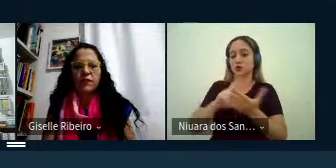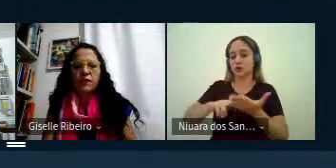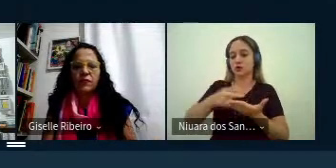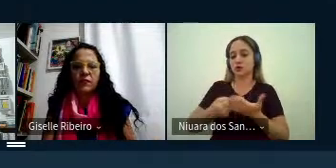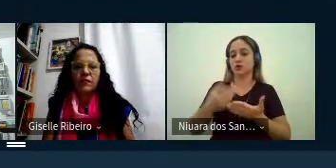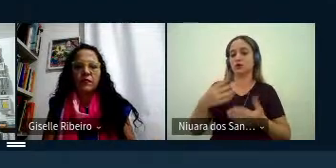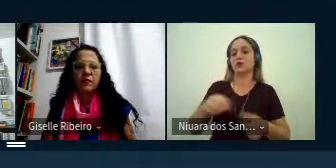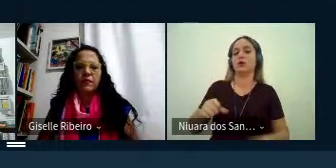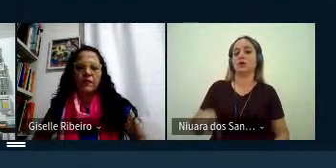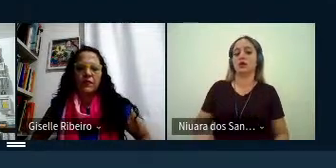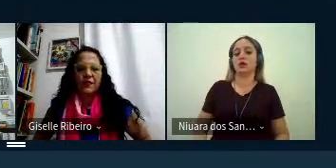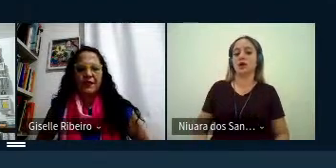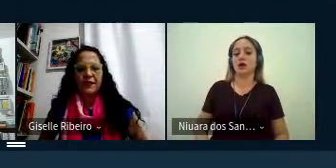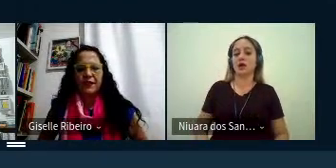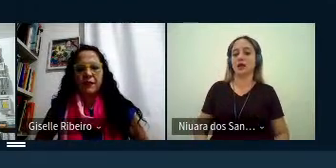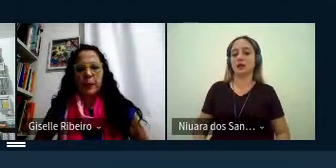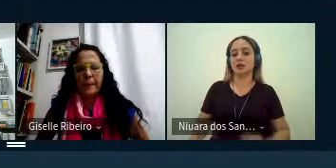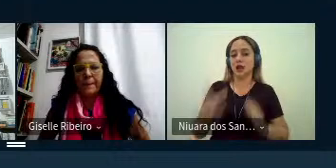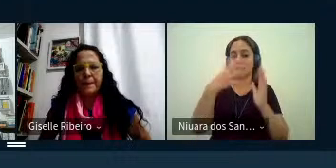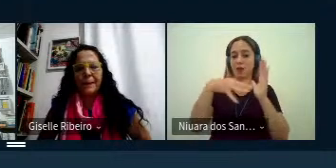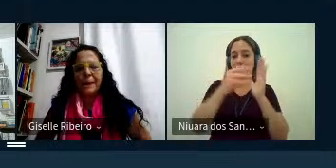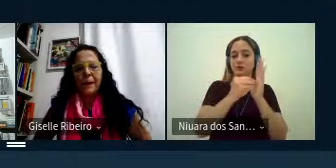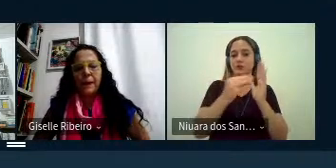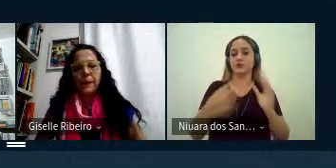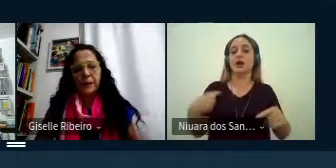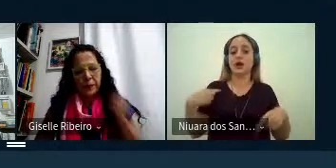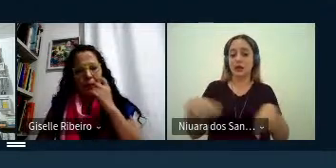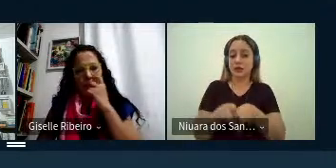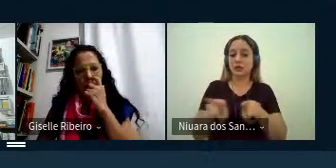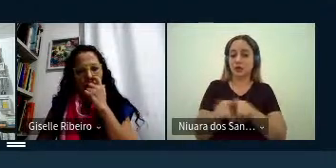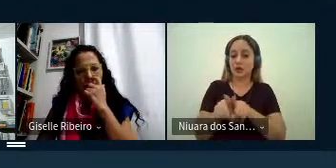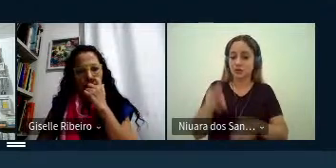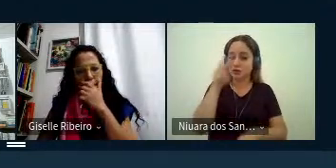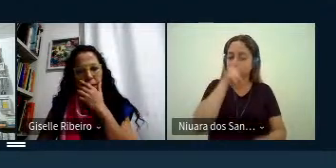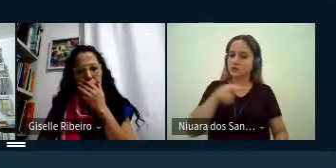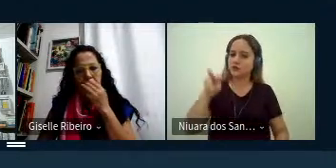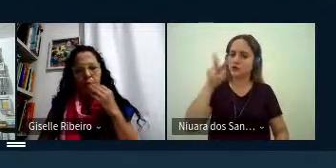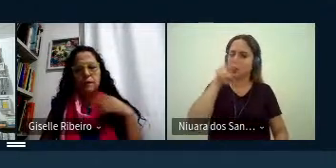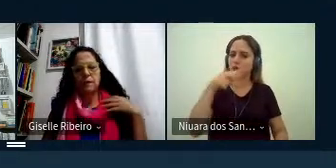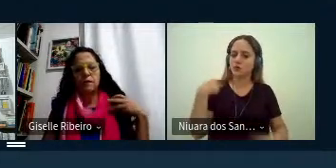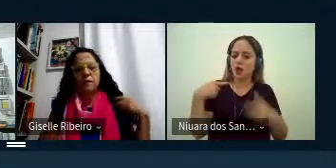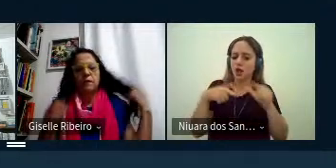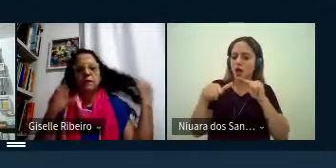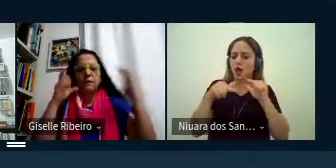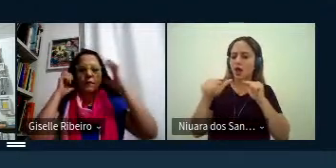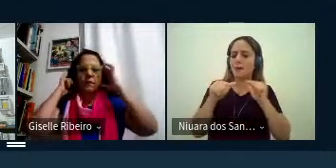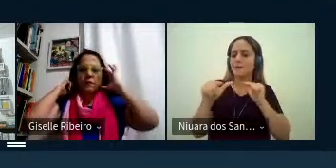que eu lidero e tem essa e tem essa perspectiva né de trabalhar de